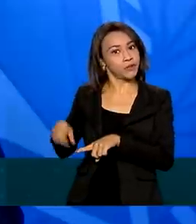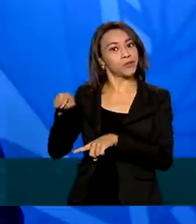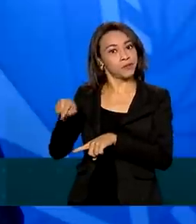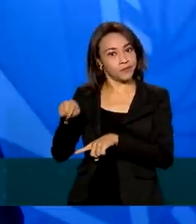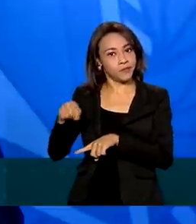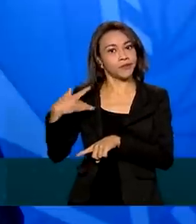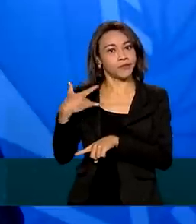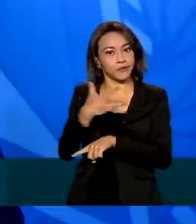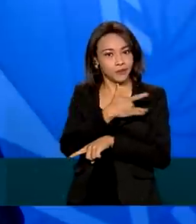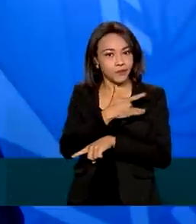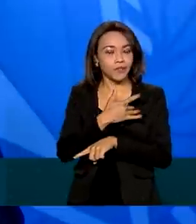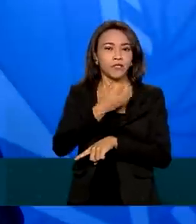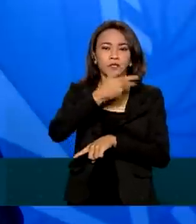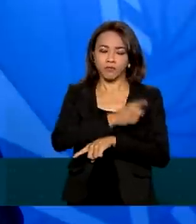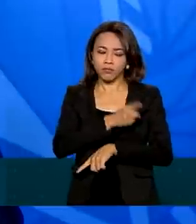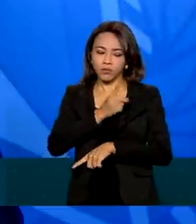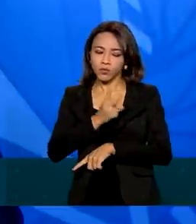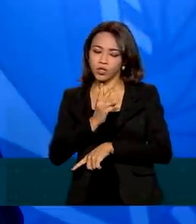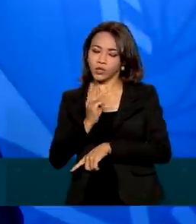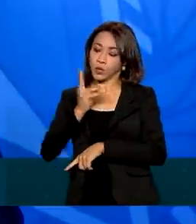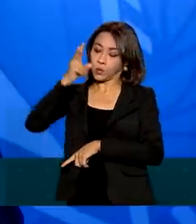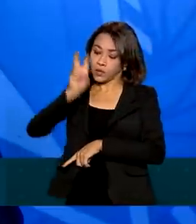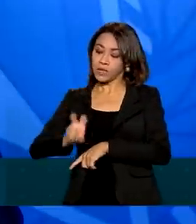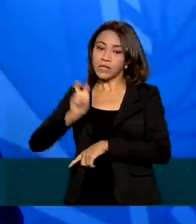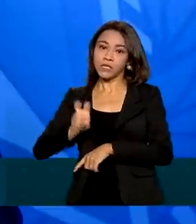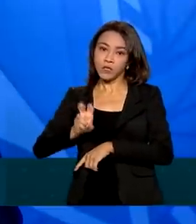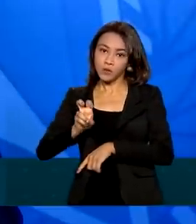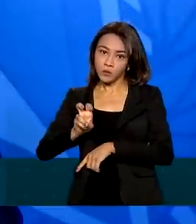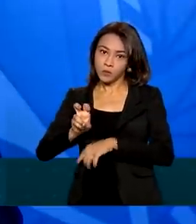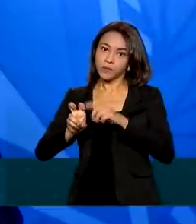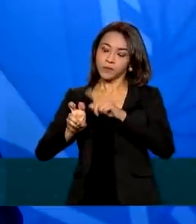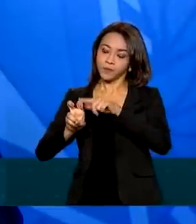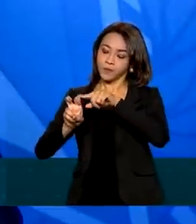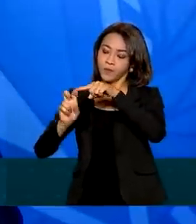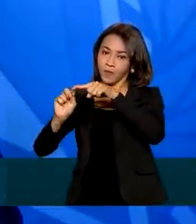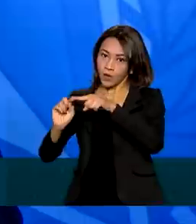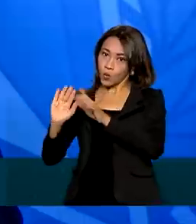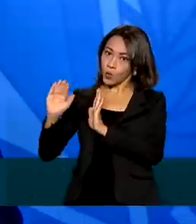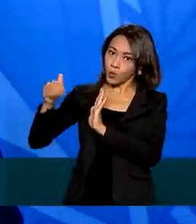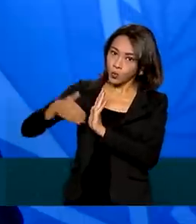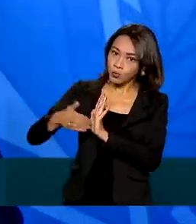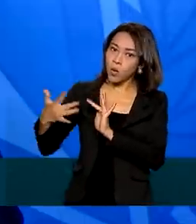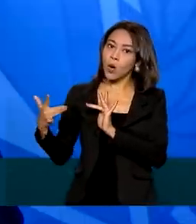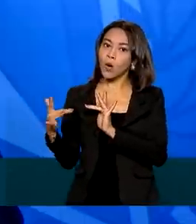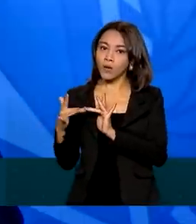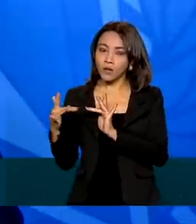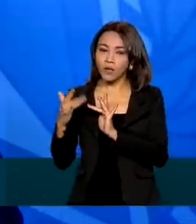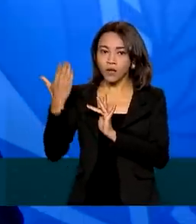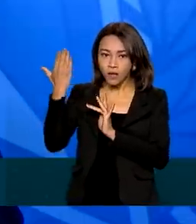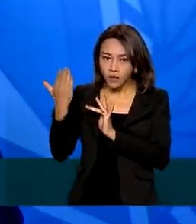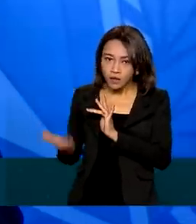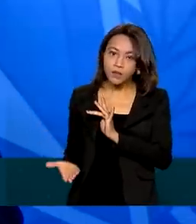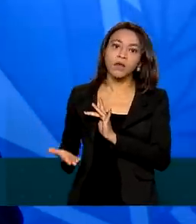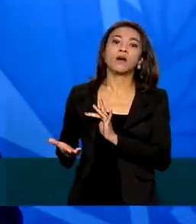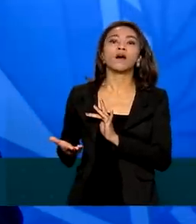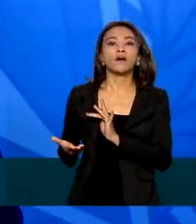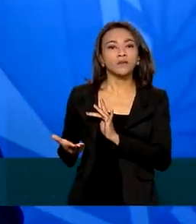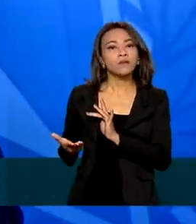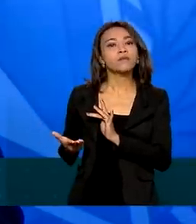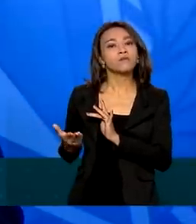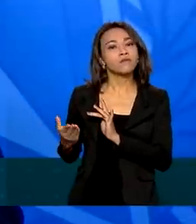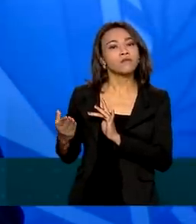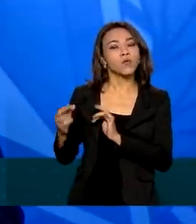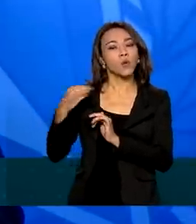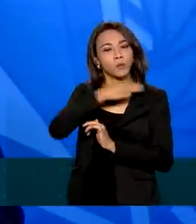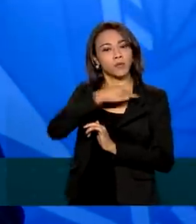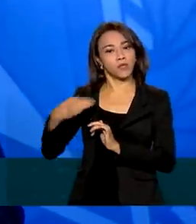No quinto dia útil, no quinto dia após o último contato com a autoridade,